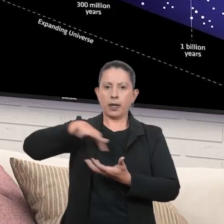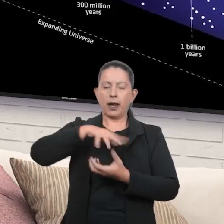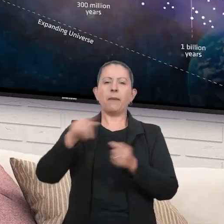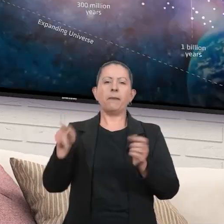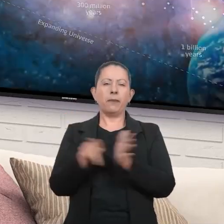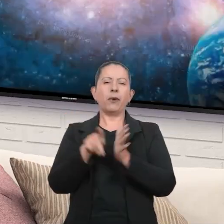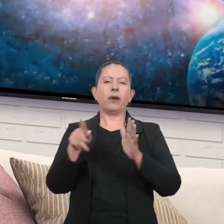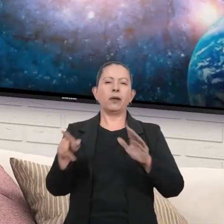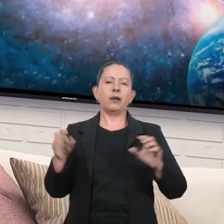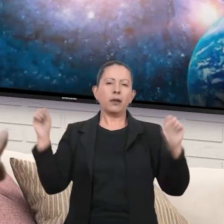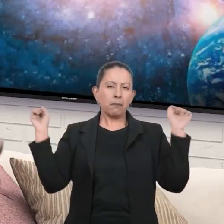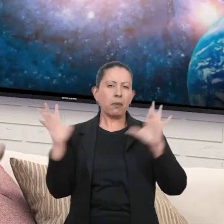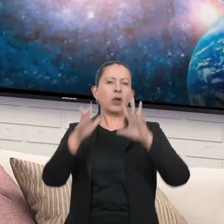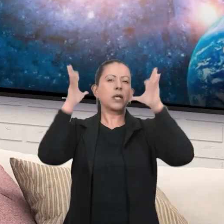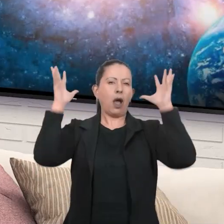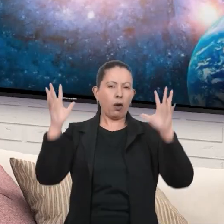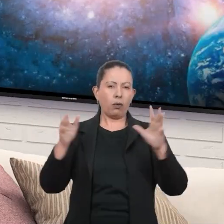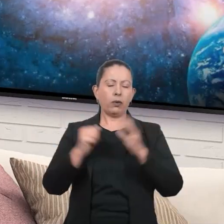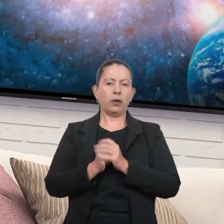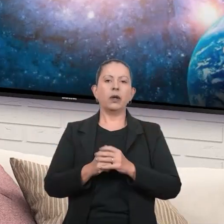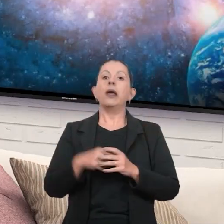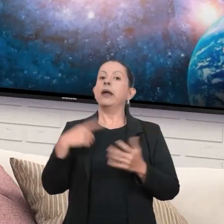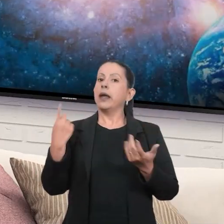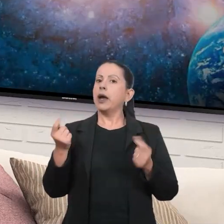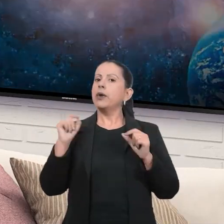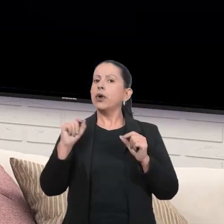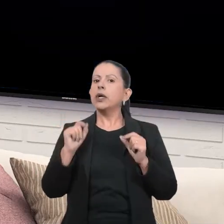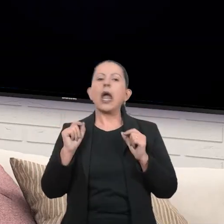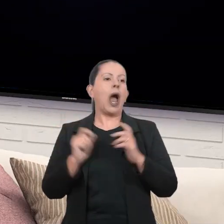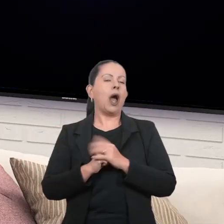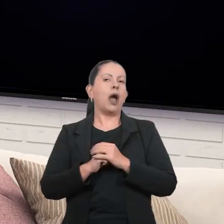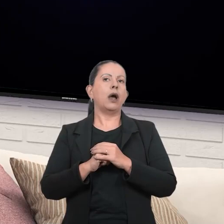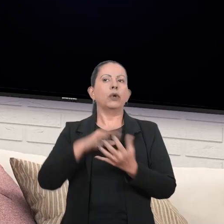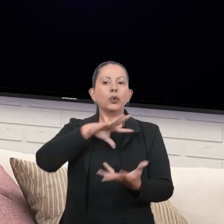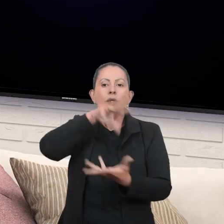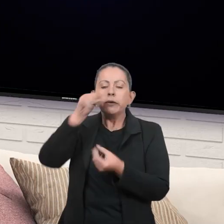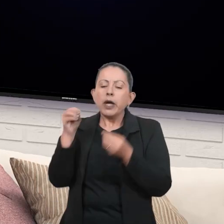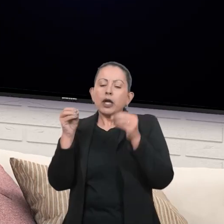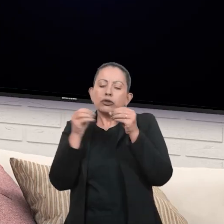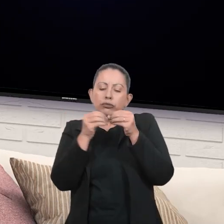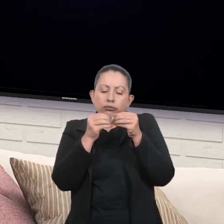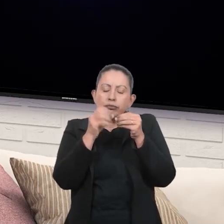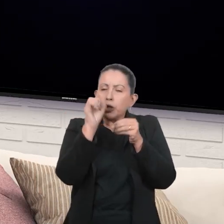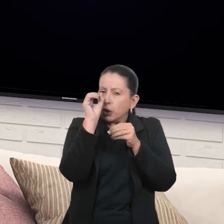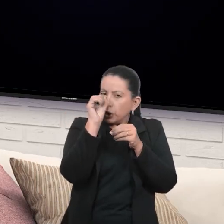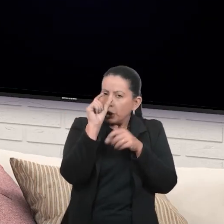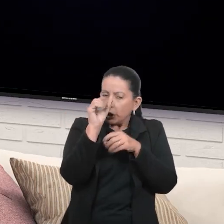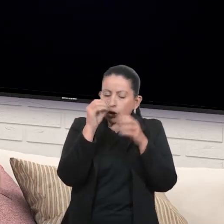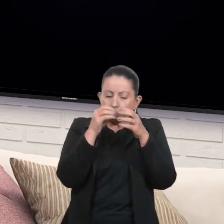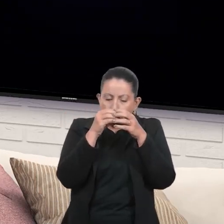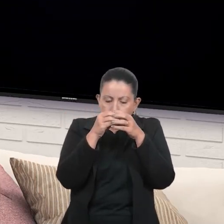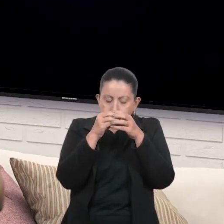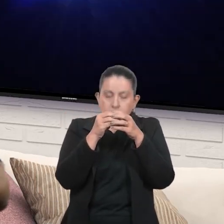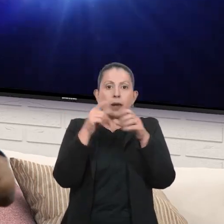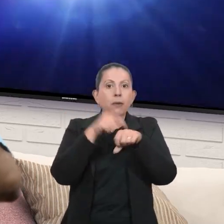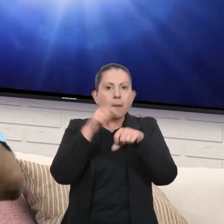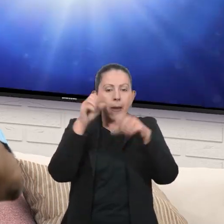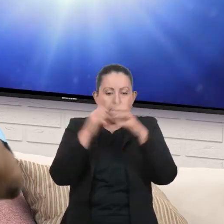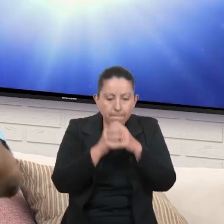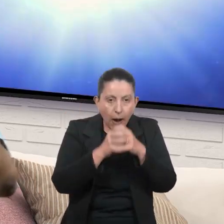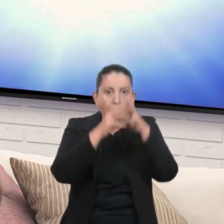afirmam que todo o universo estava comprimido num espaço do tamanho de uma bola de tênis. Ao